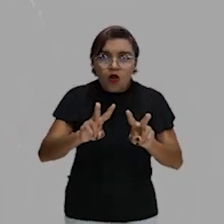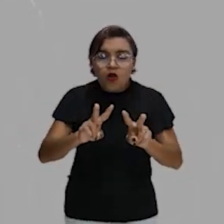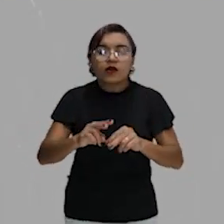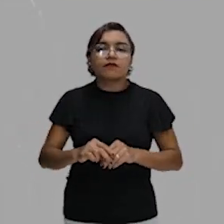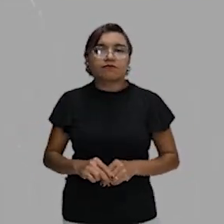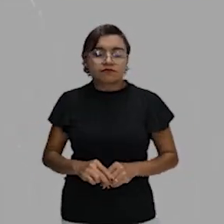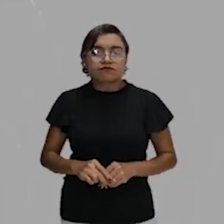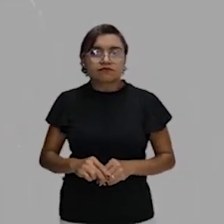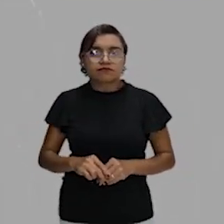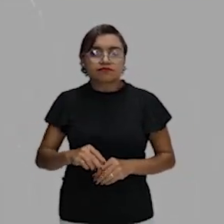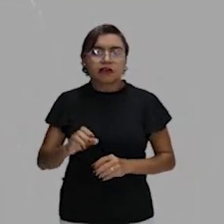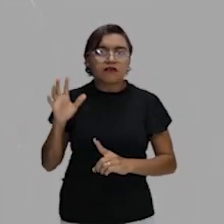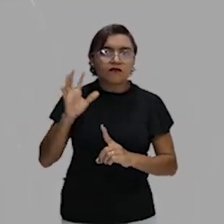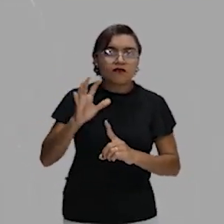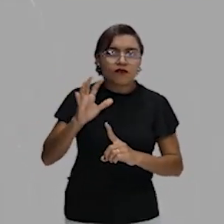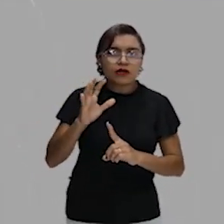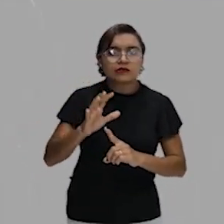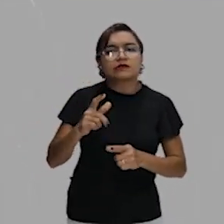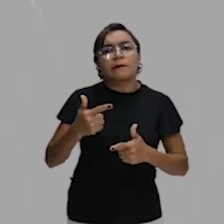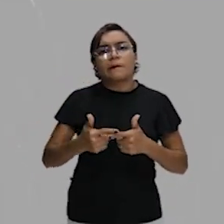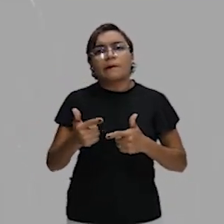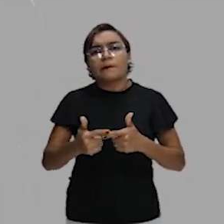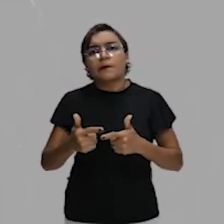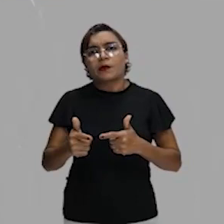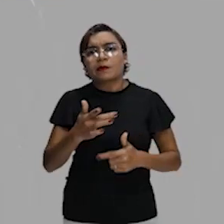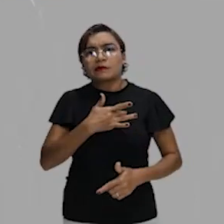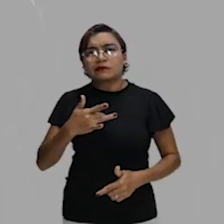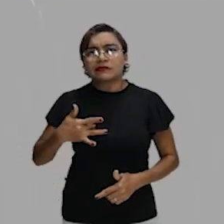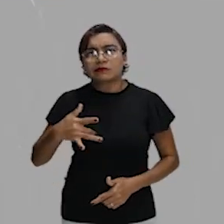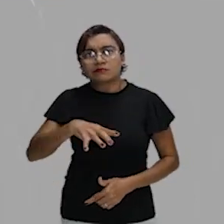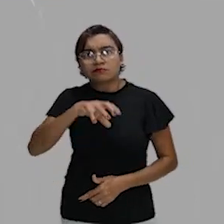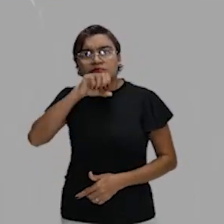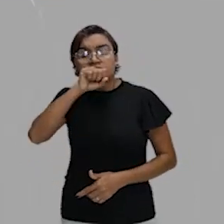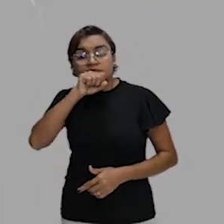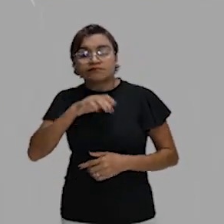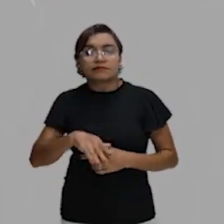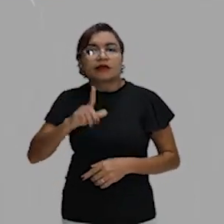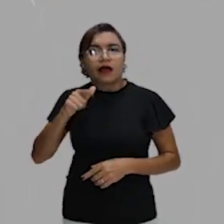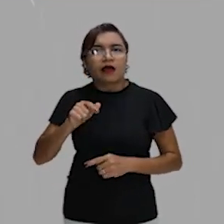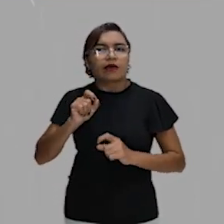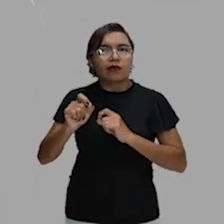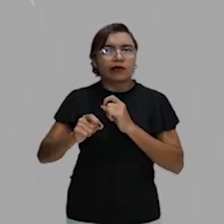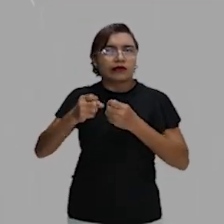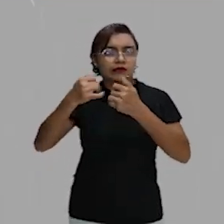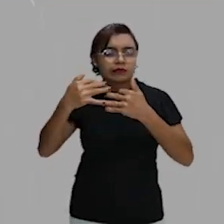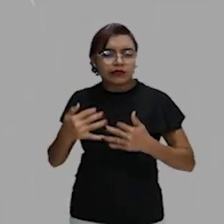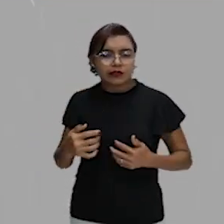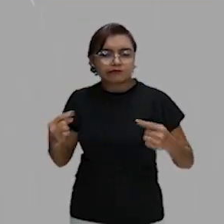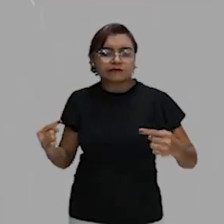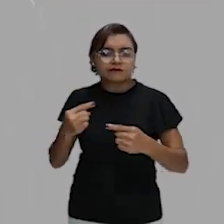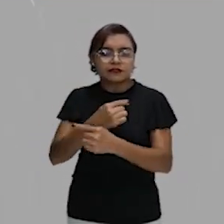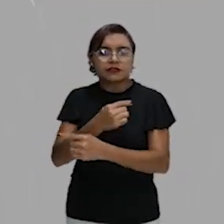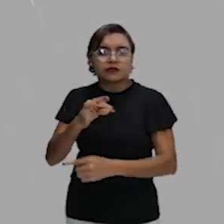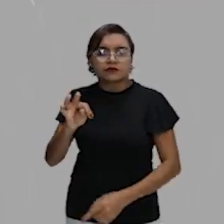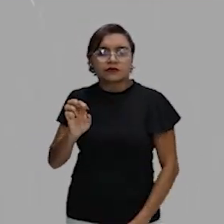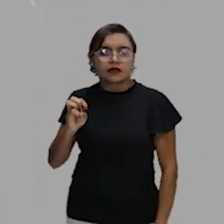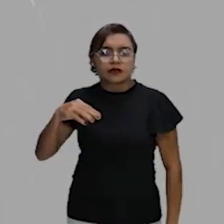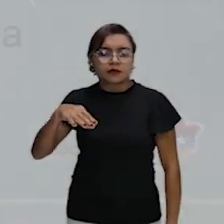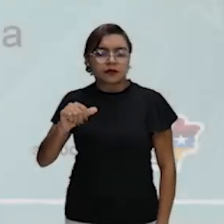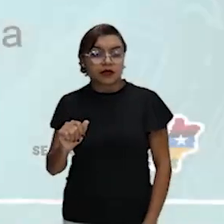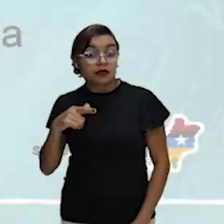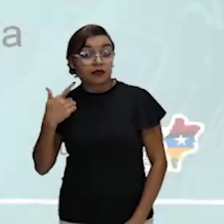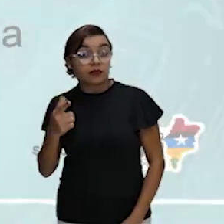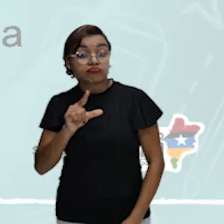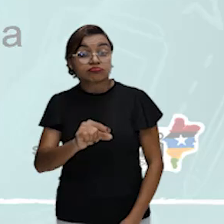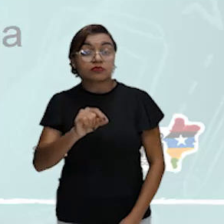Traz problemas respiratórios, problemas cardiovasculares. Eu estou falando de quê? Eu estou falando de inversão térmica, galera. Então, qual é a